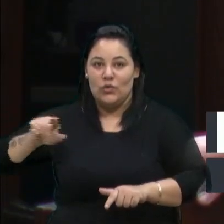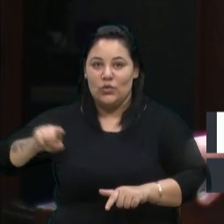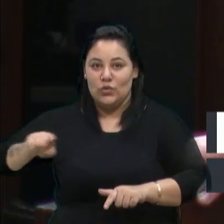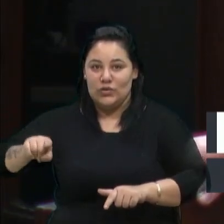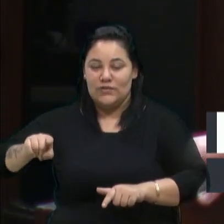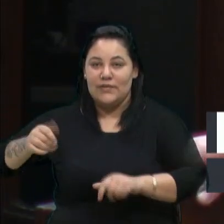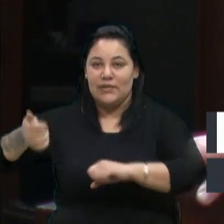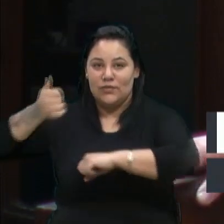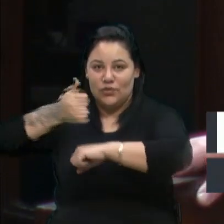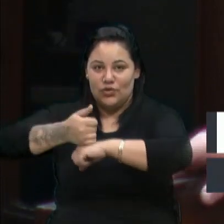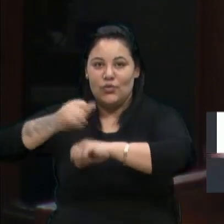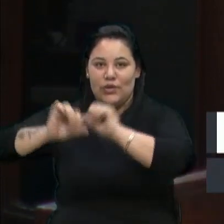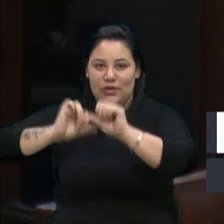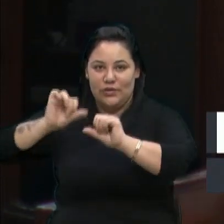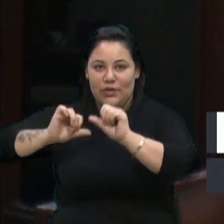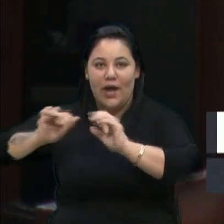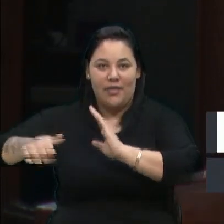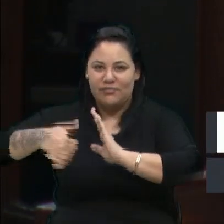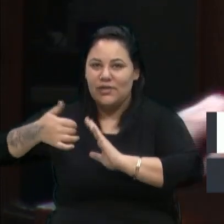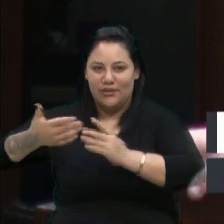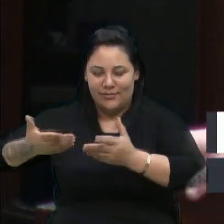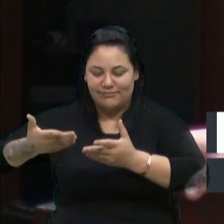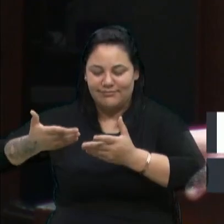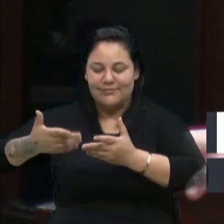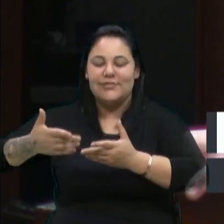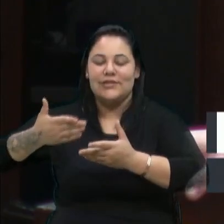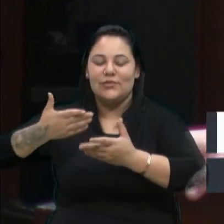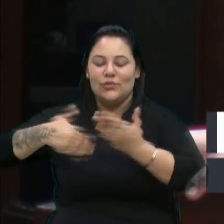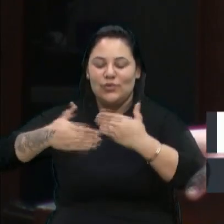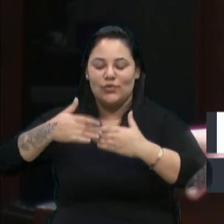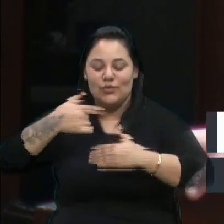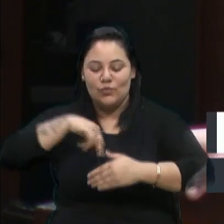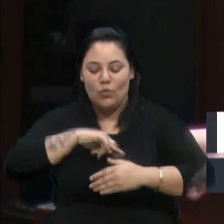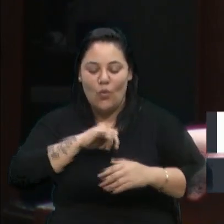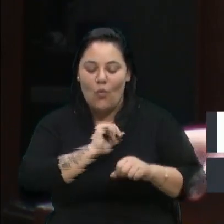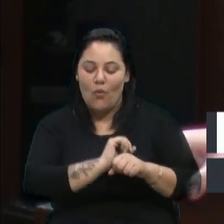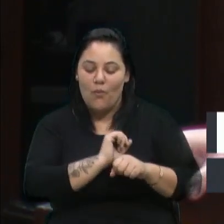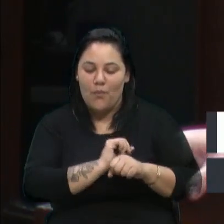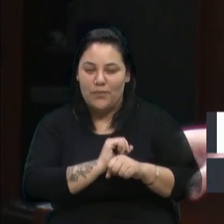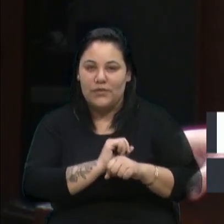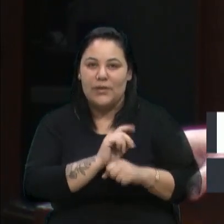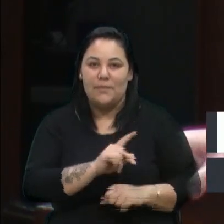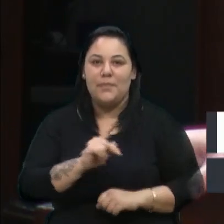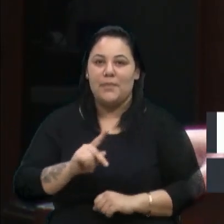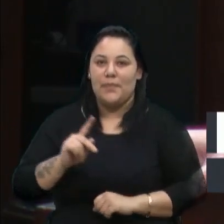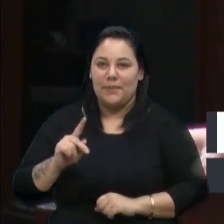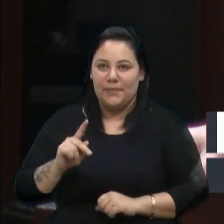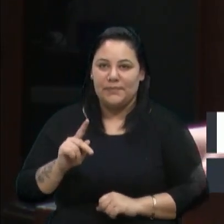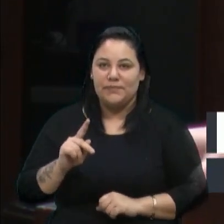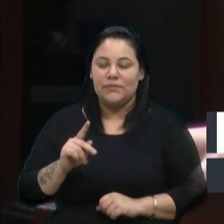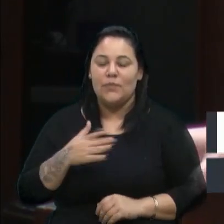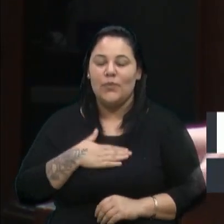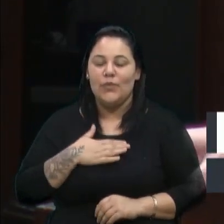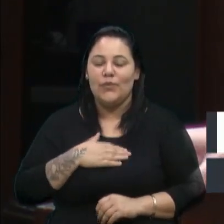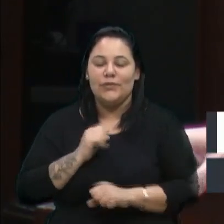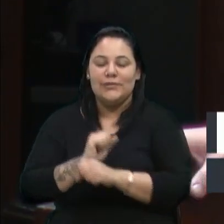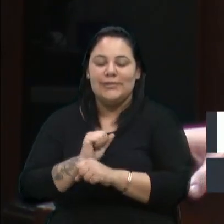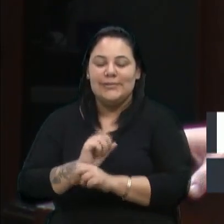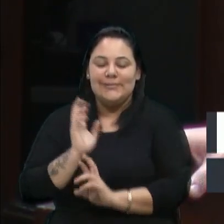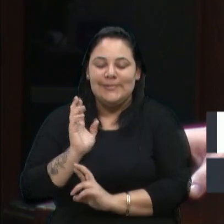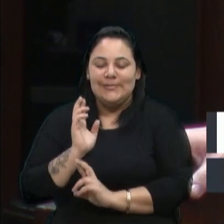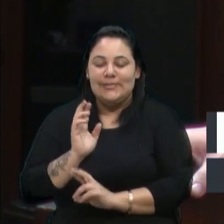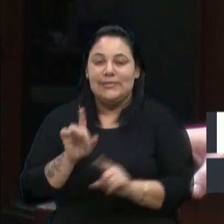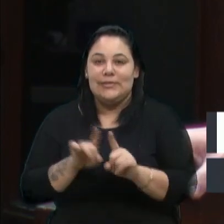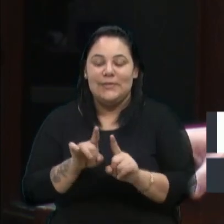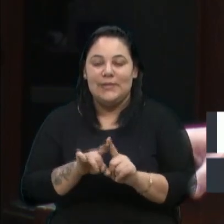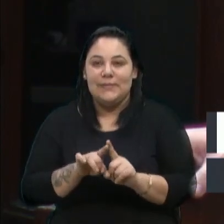serão melhorados, então, todos nós aguardamos com, vamos dizer assim, com muita expectativa e com também